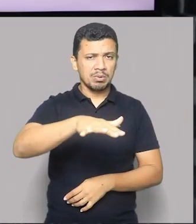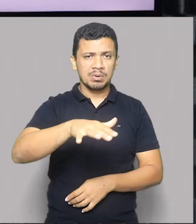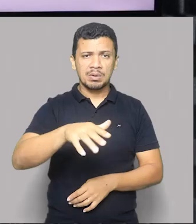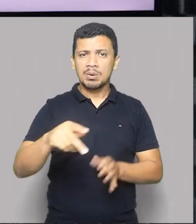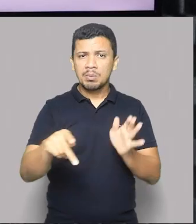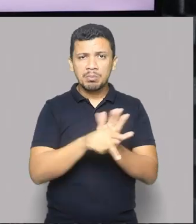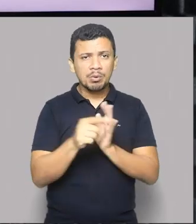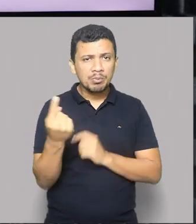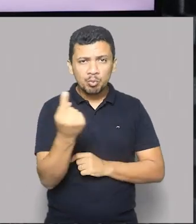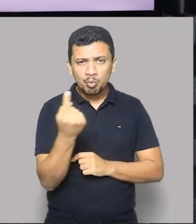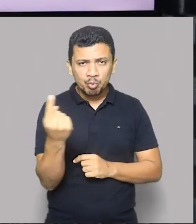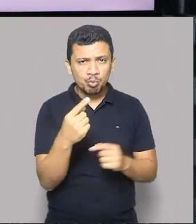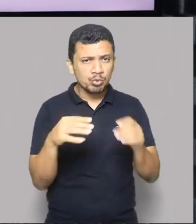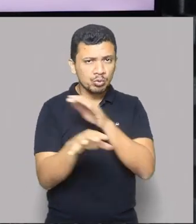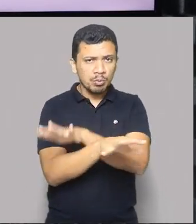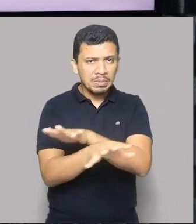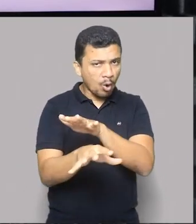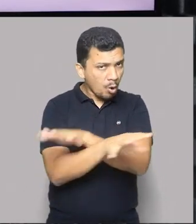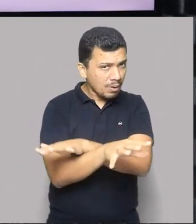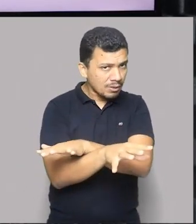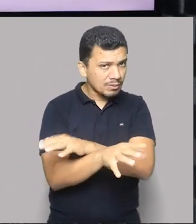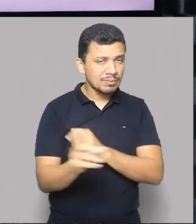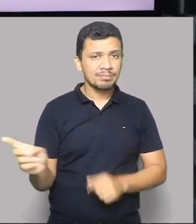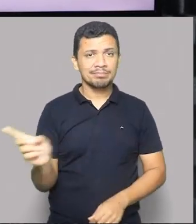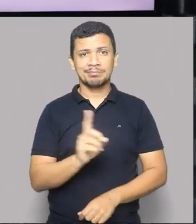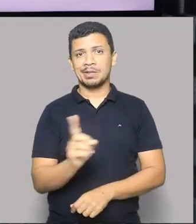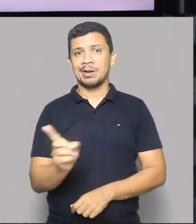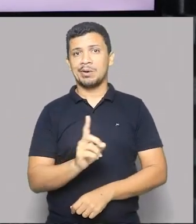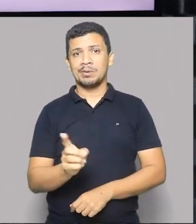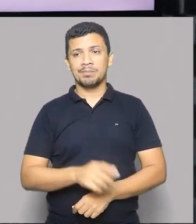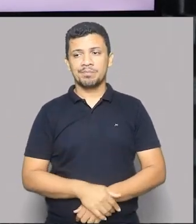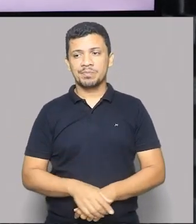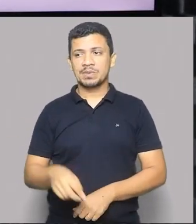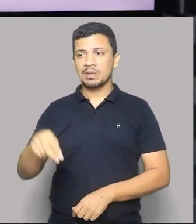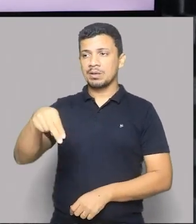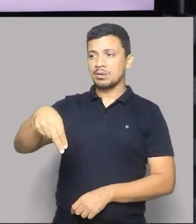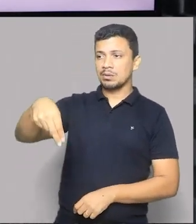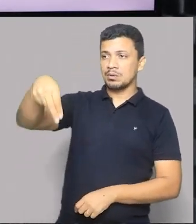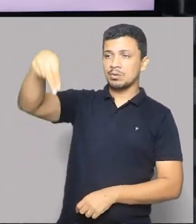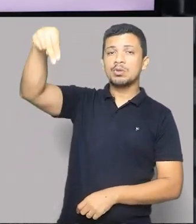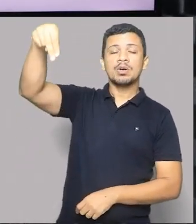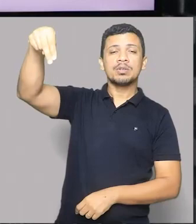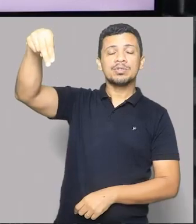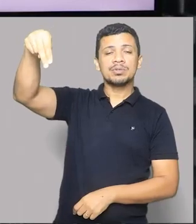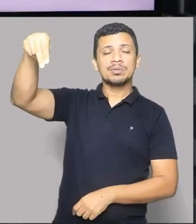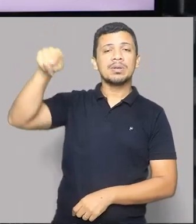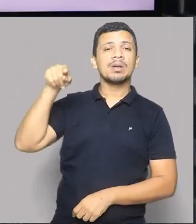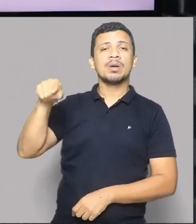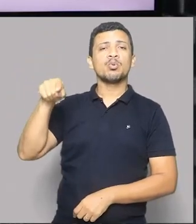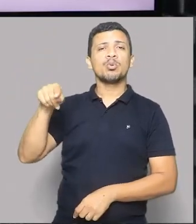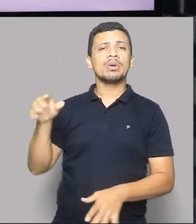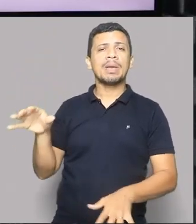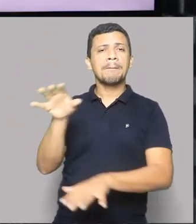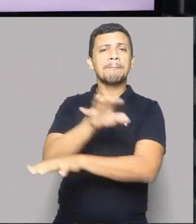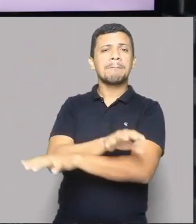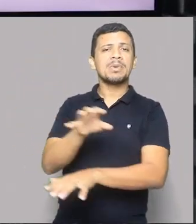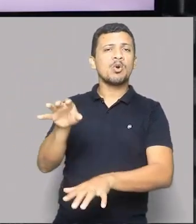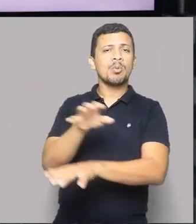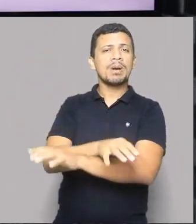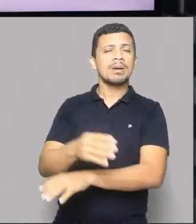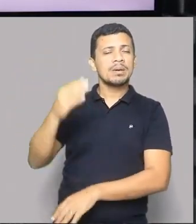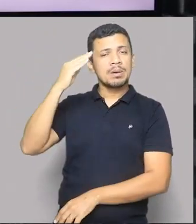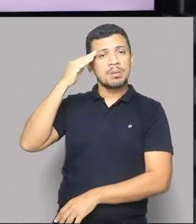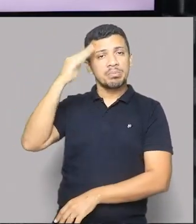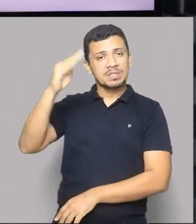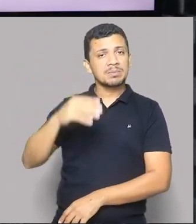não. Então, se você for para a região norte, o bioma que acaba predominando